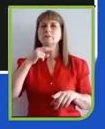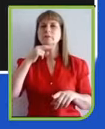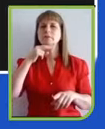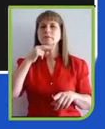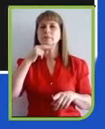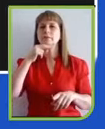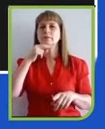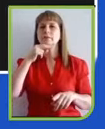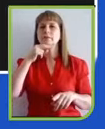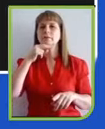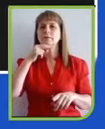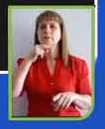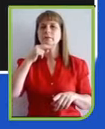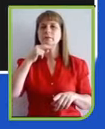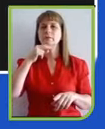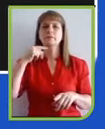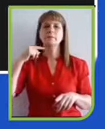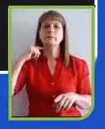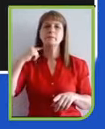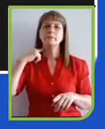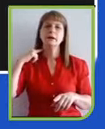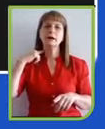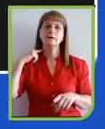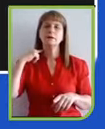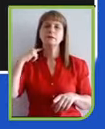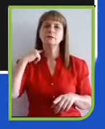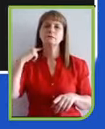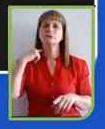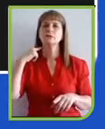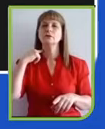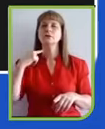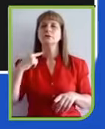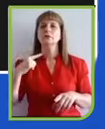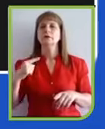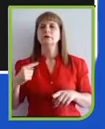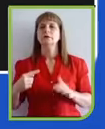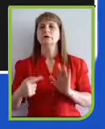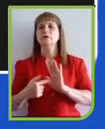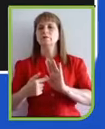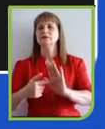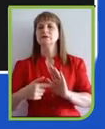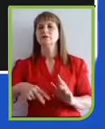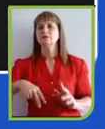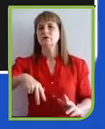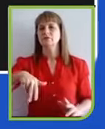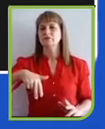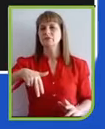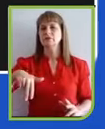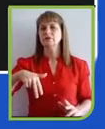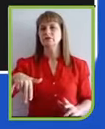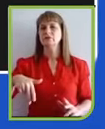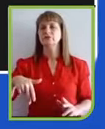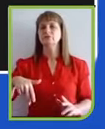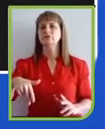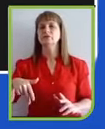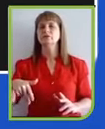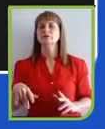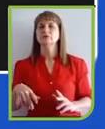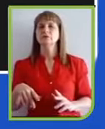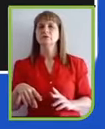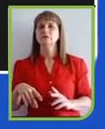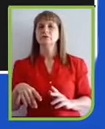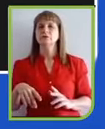Renato não estava ainda na Vivo, representou a Vivo a Joanes Ribas que é diretora de sustentabilidade